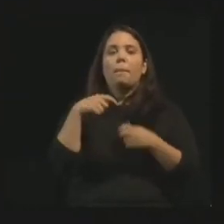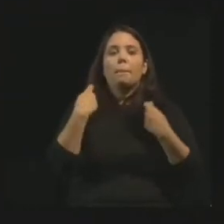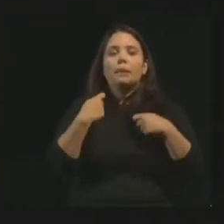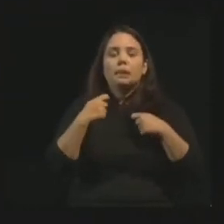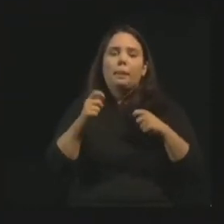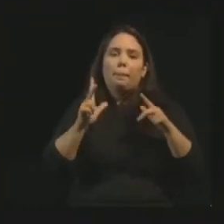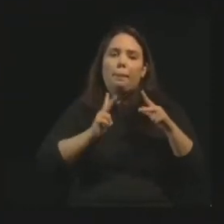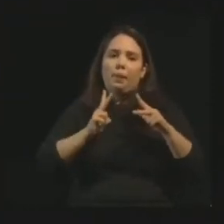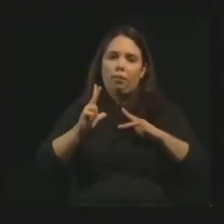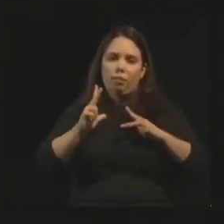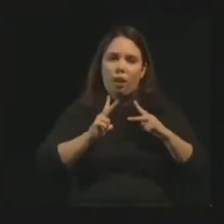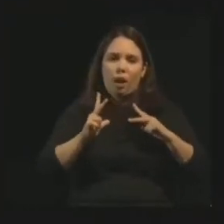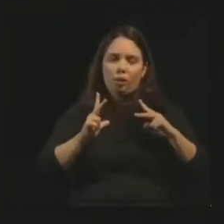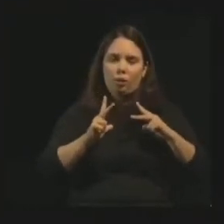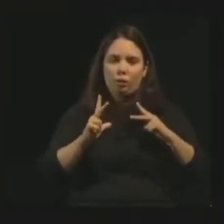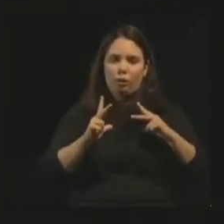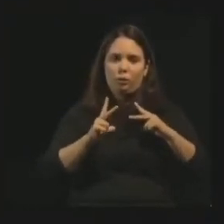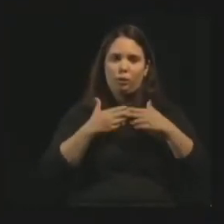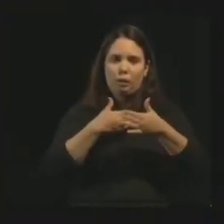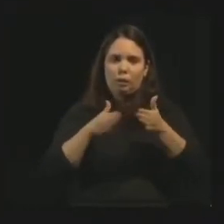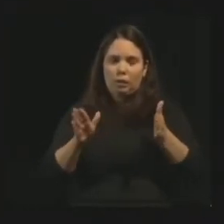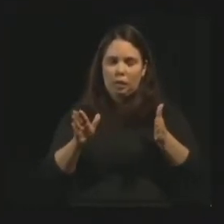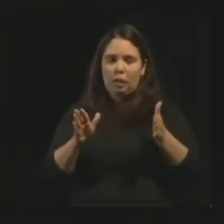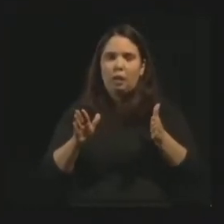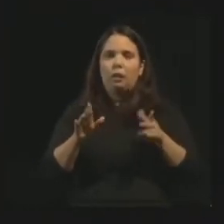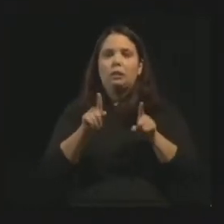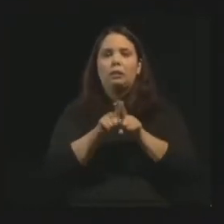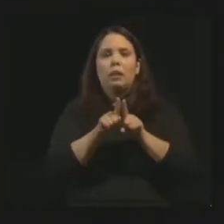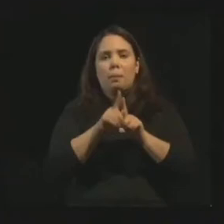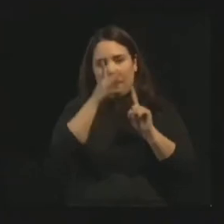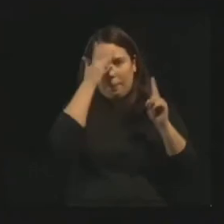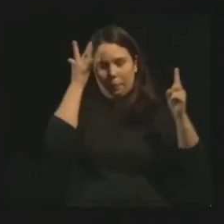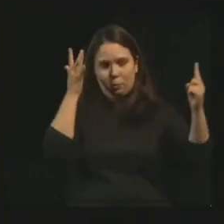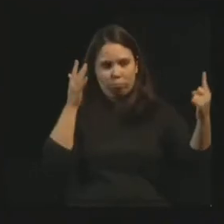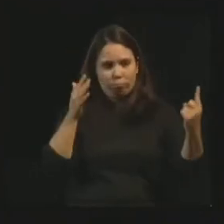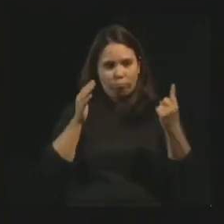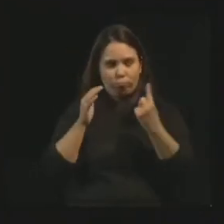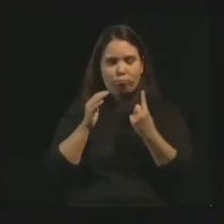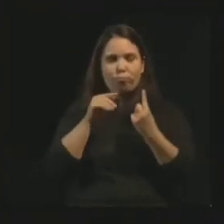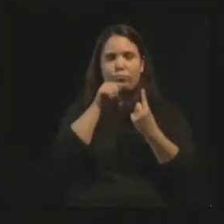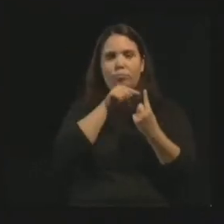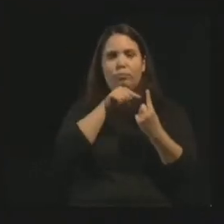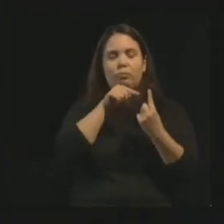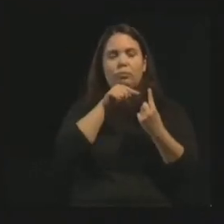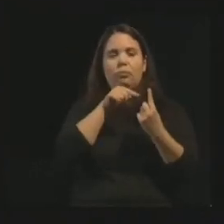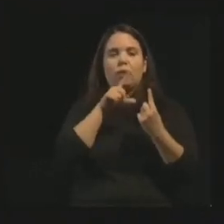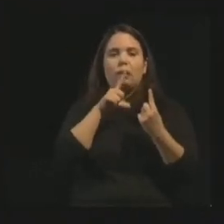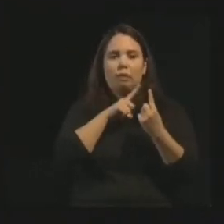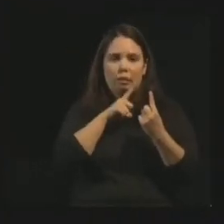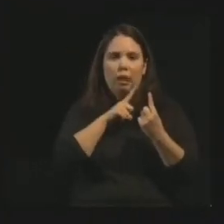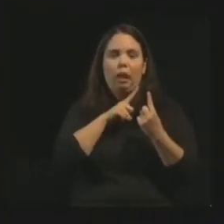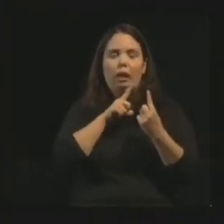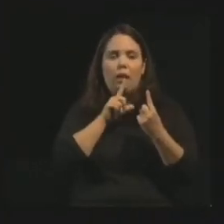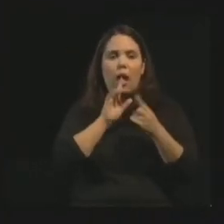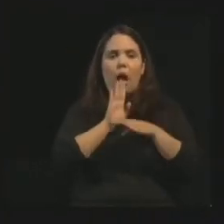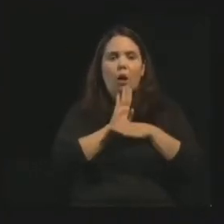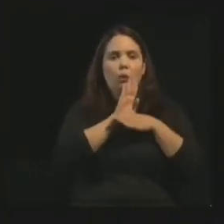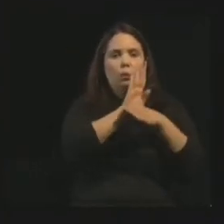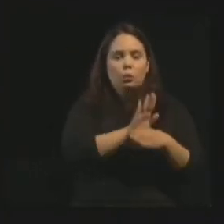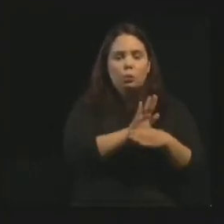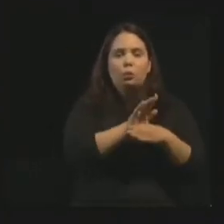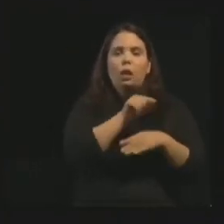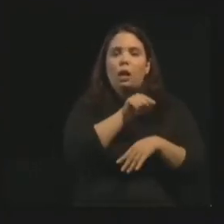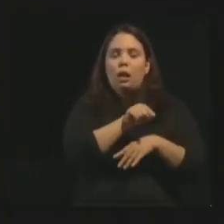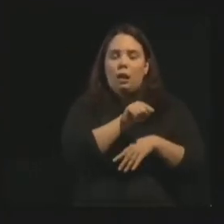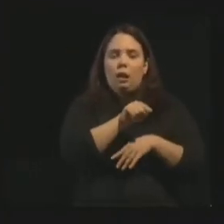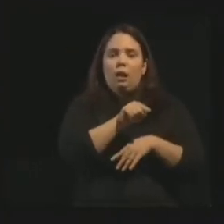inclusive, a pessoa, o assistido, a pessoa que é obsedada, que está ali sendo auxiliada, ela não